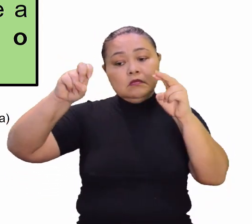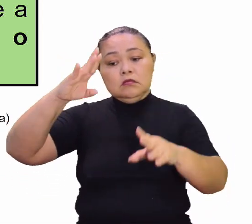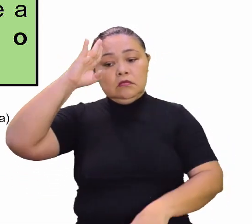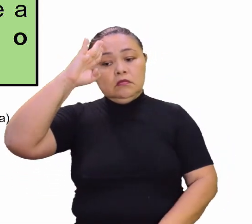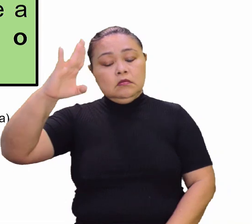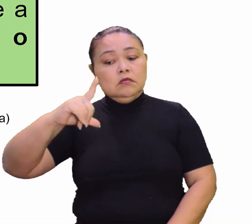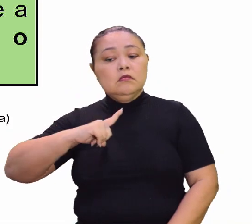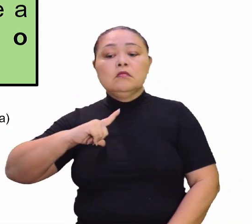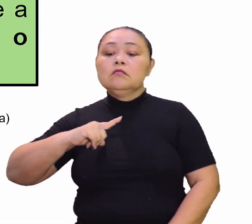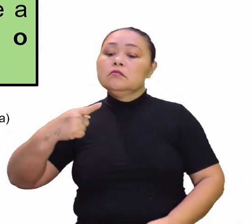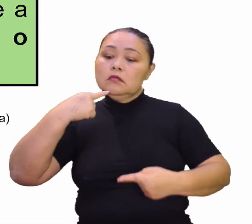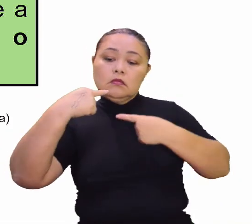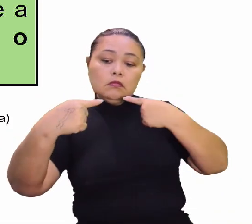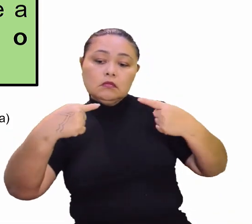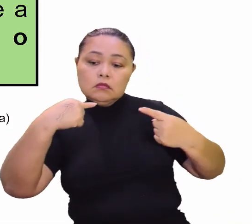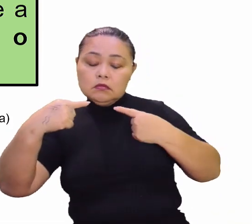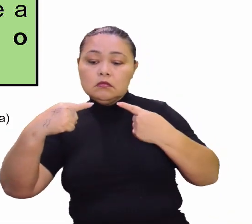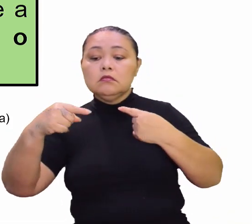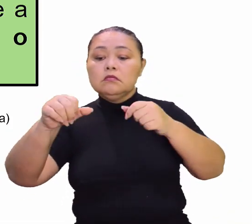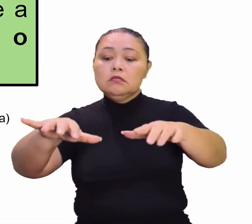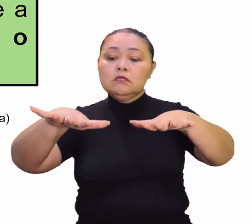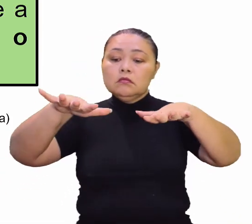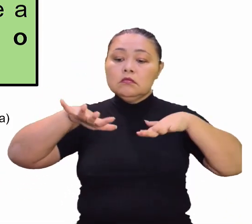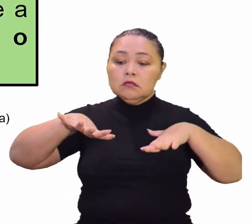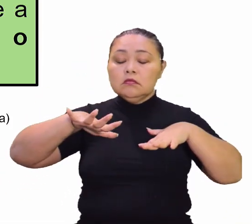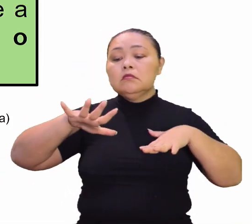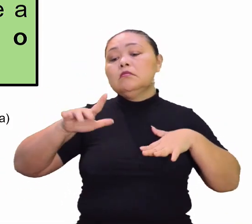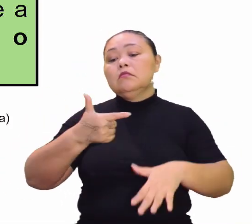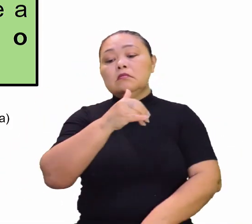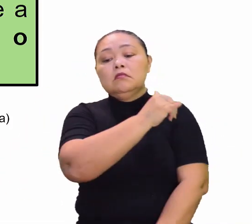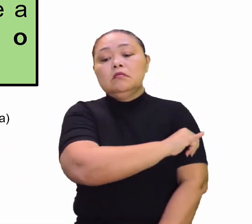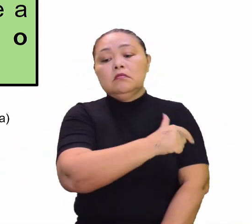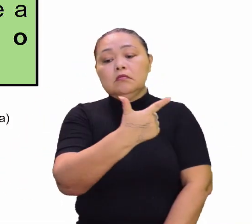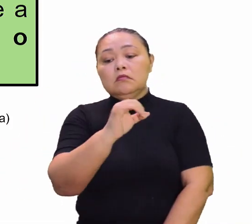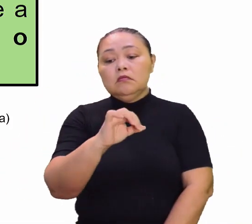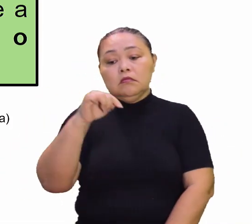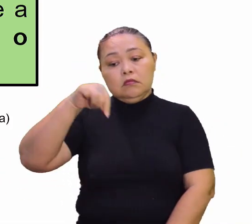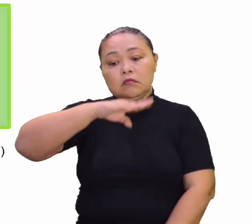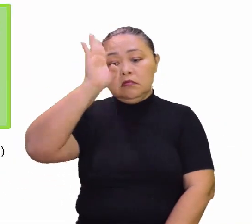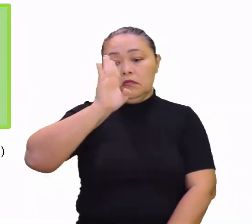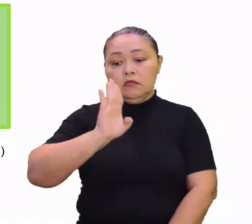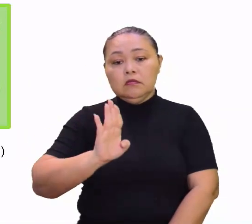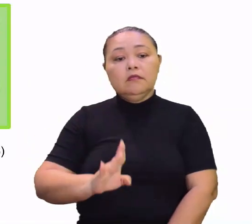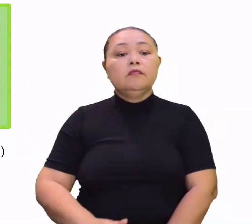principais trabalhados aí na Rio mais 20, aqui no Brasil.